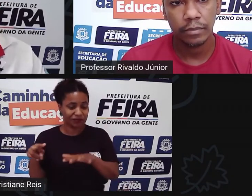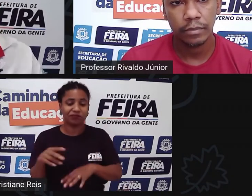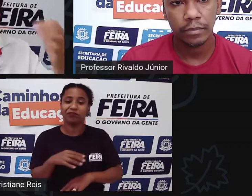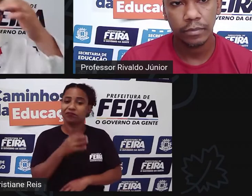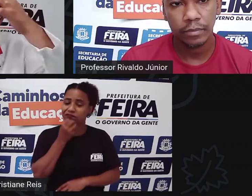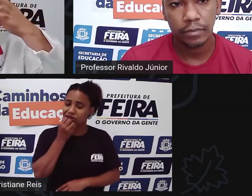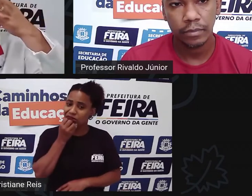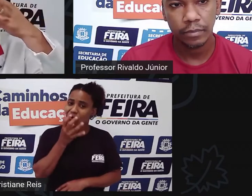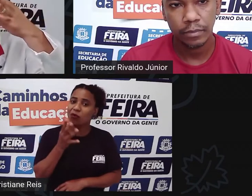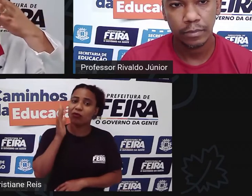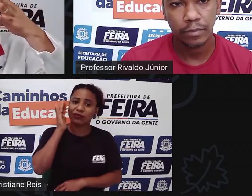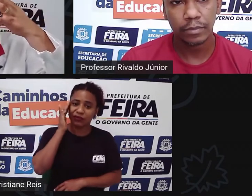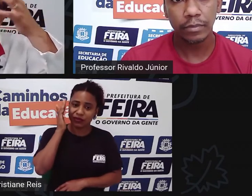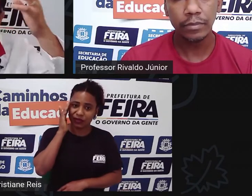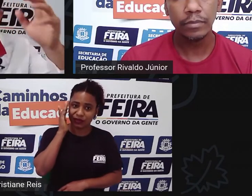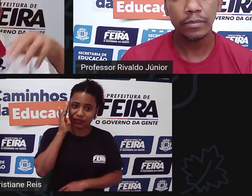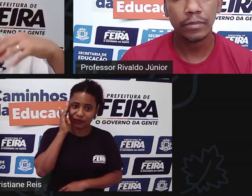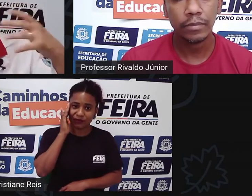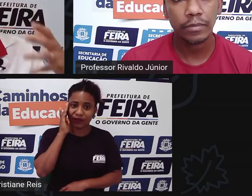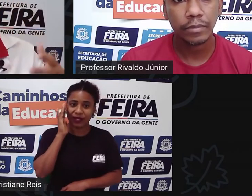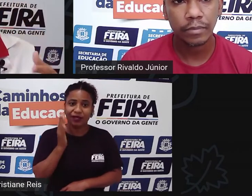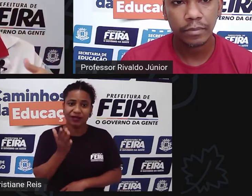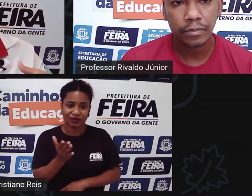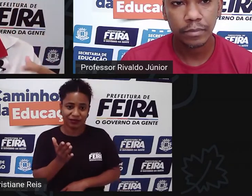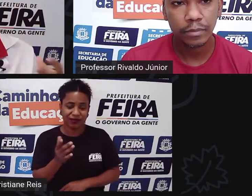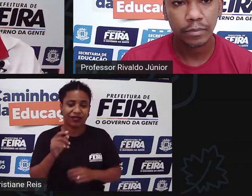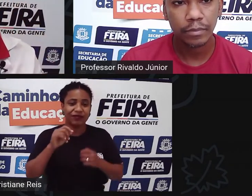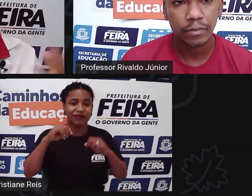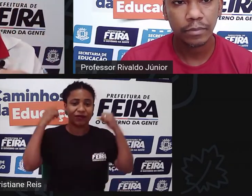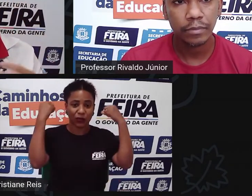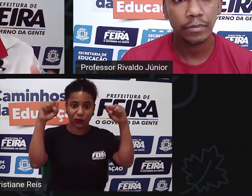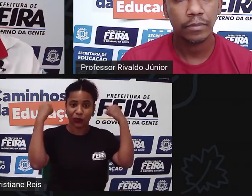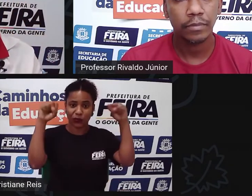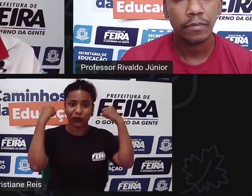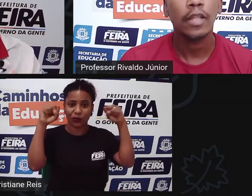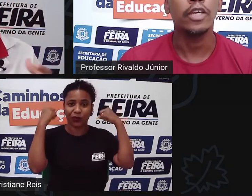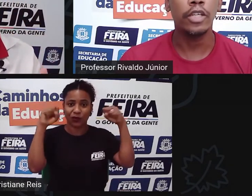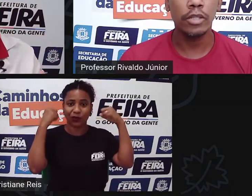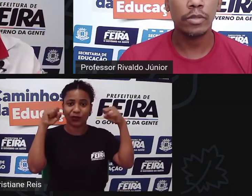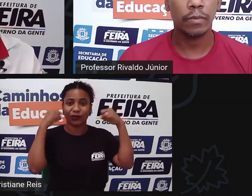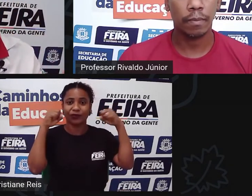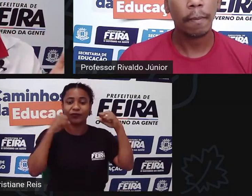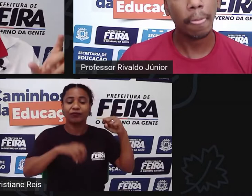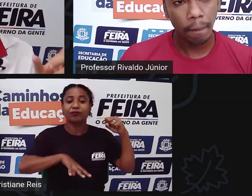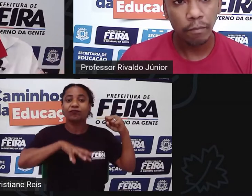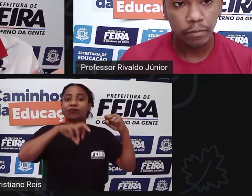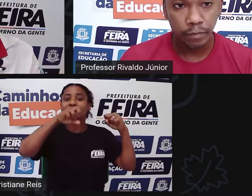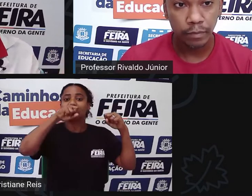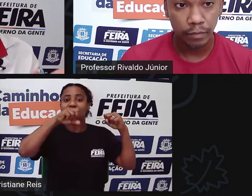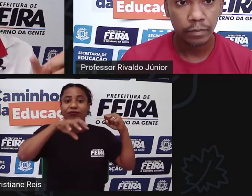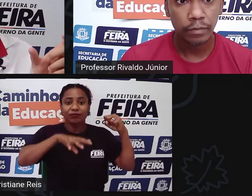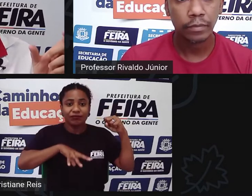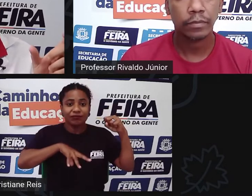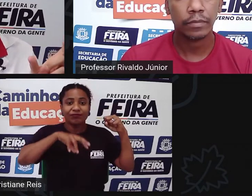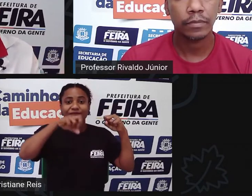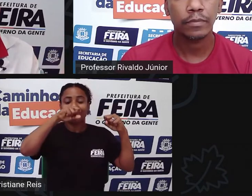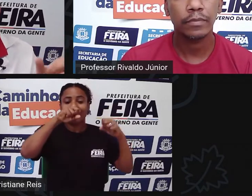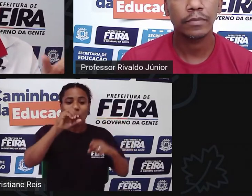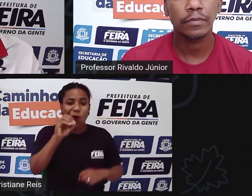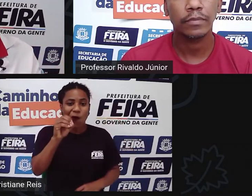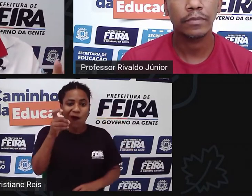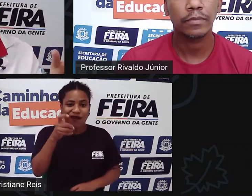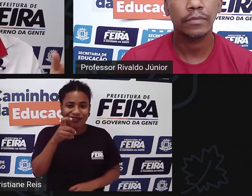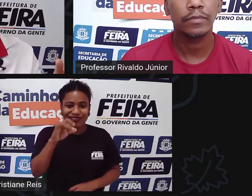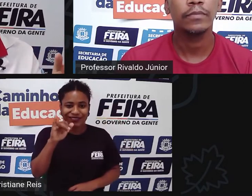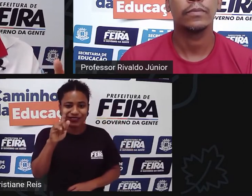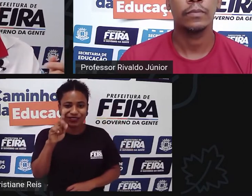Então, deixa eu ver se eu entendi direito. Quando a gente faz exercício, a gente consome oxigênio a mais e aí tem uma medida que vê quanto